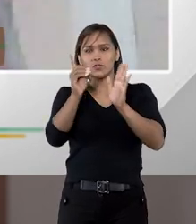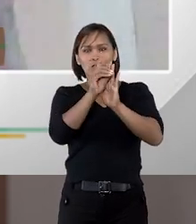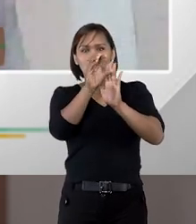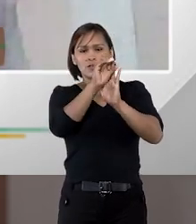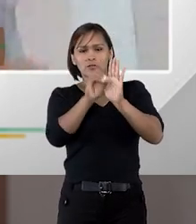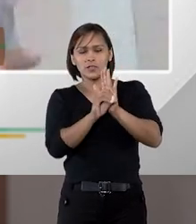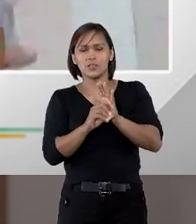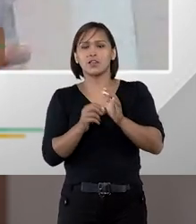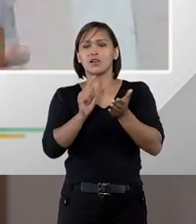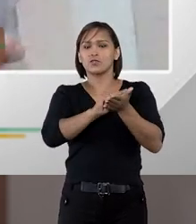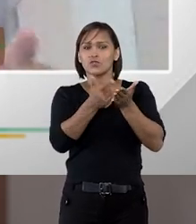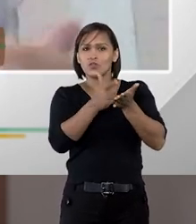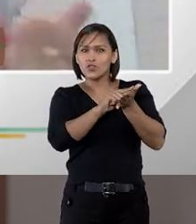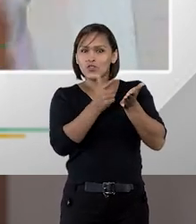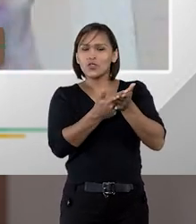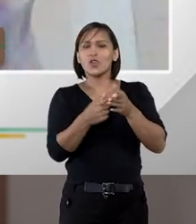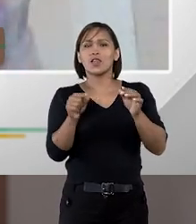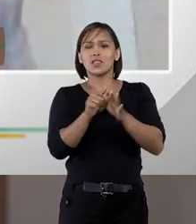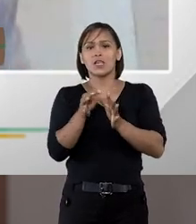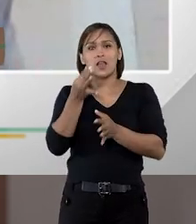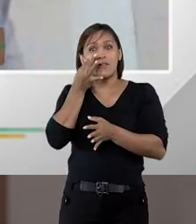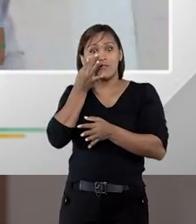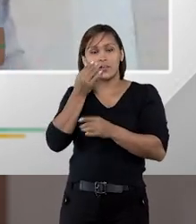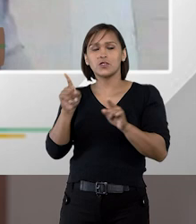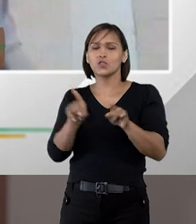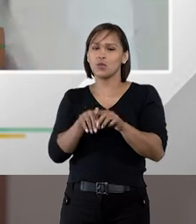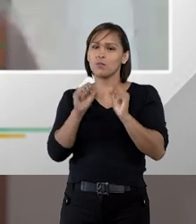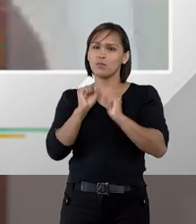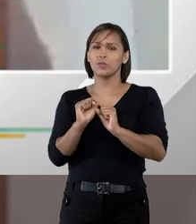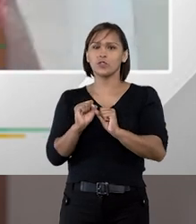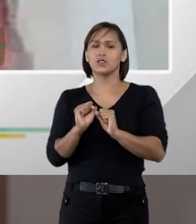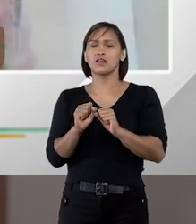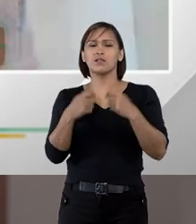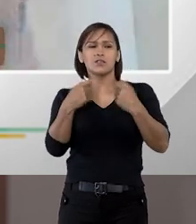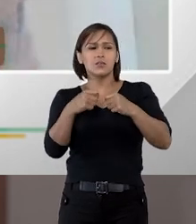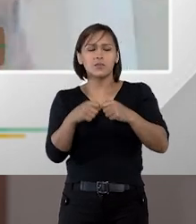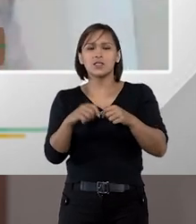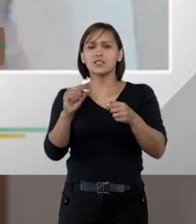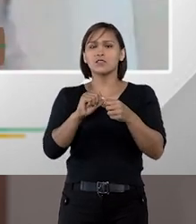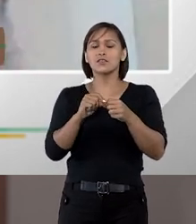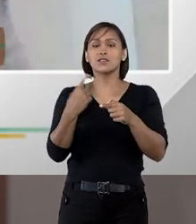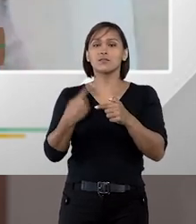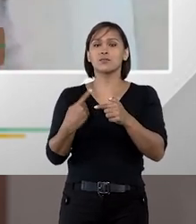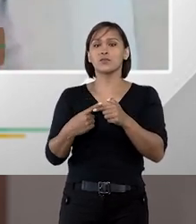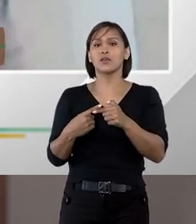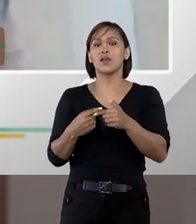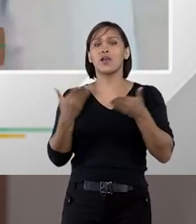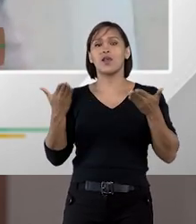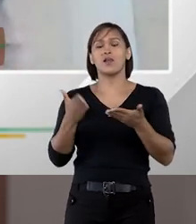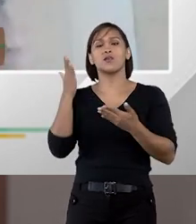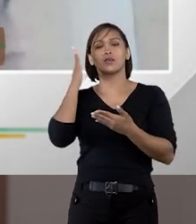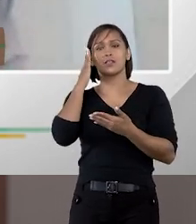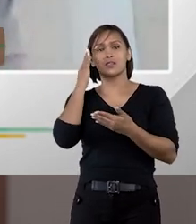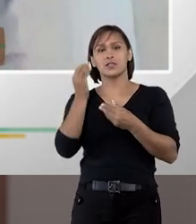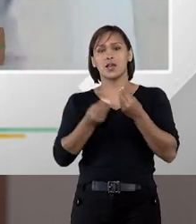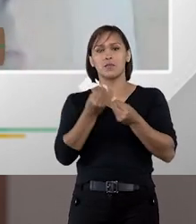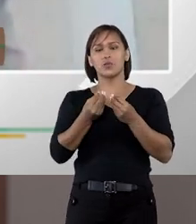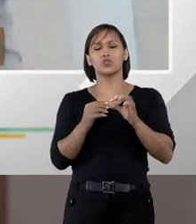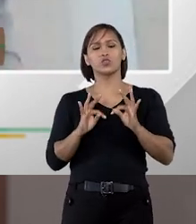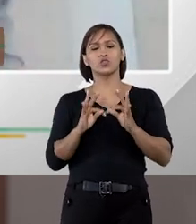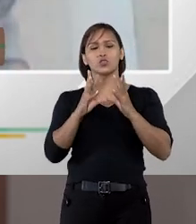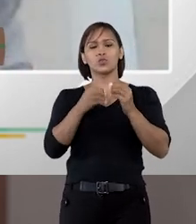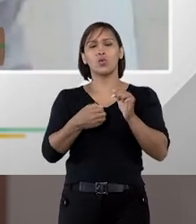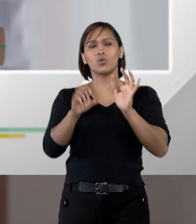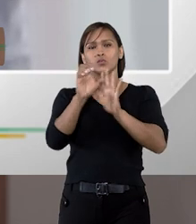oficiais e nos jornais físicos mas ele não precisa fazer isso porque ele sabe onde estarão